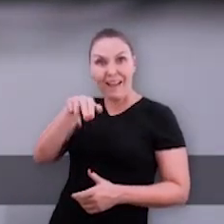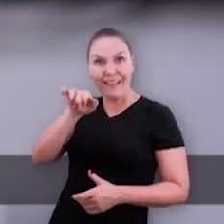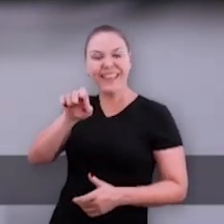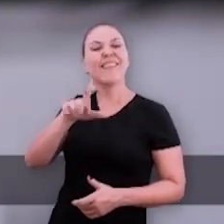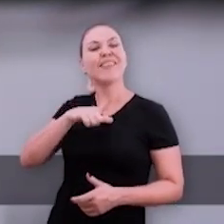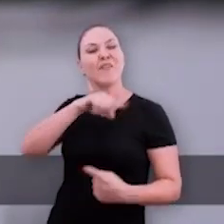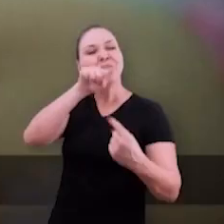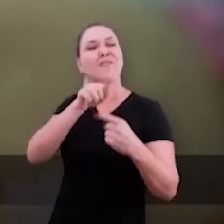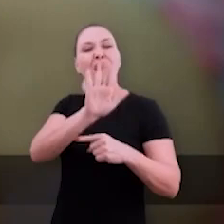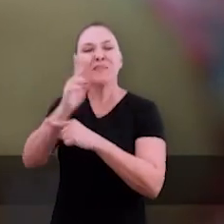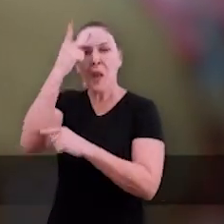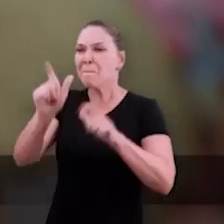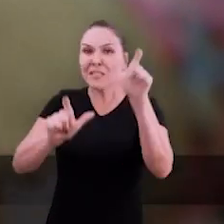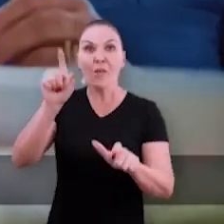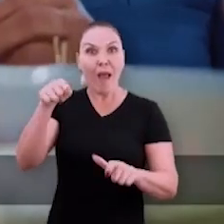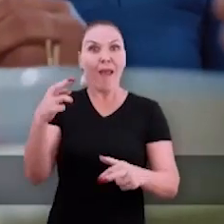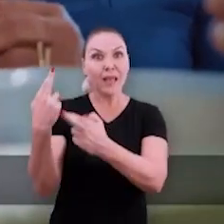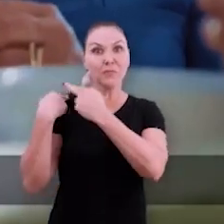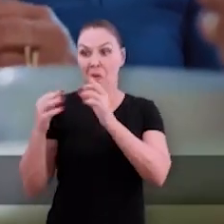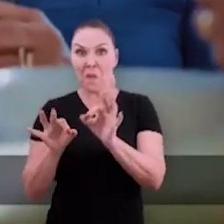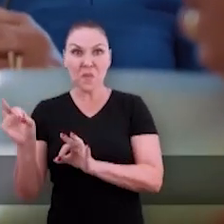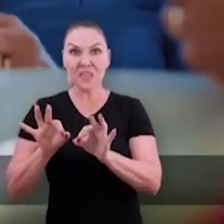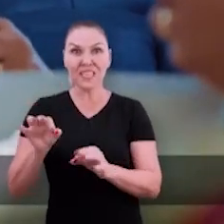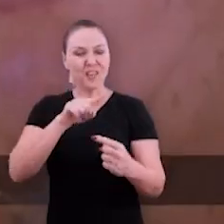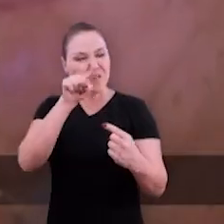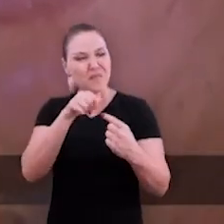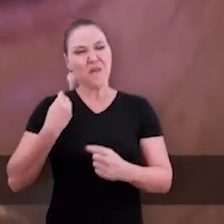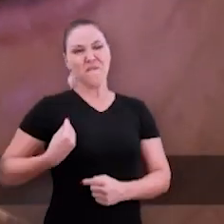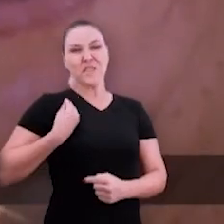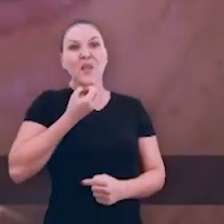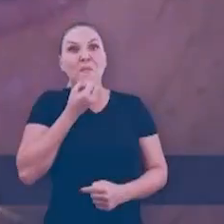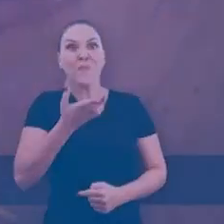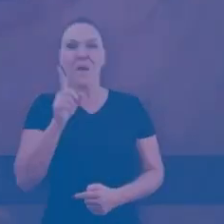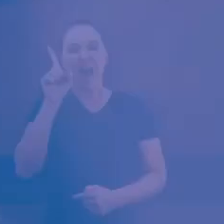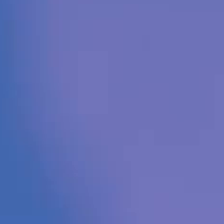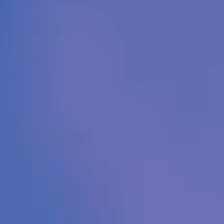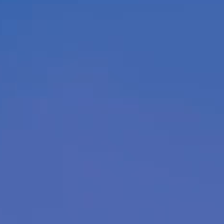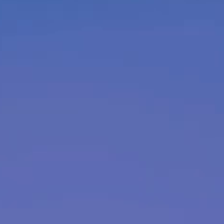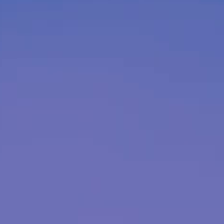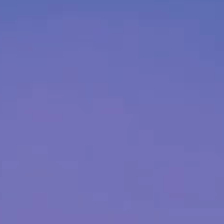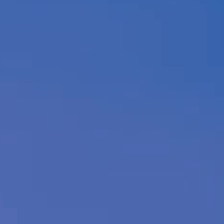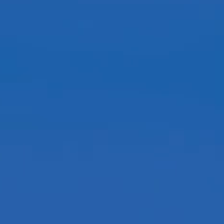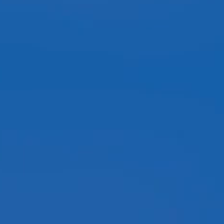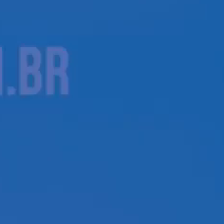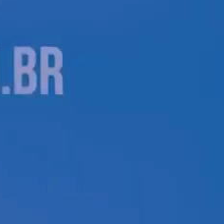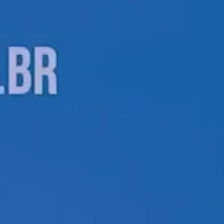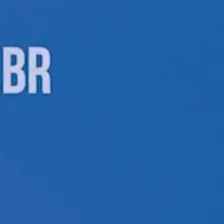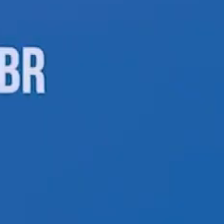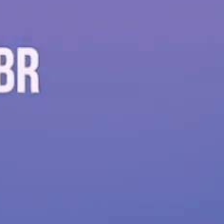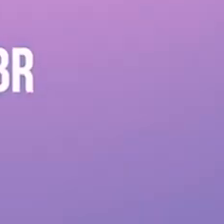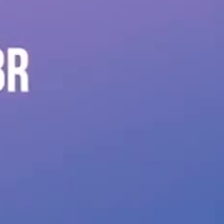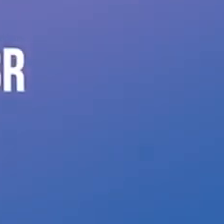propósito de ajudar pessoas como responsável pela missão Vida em Abundância. Dona Marlene é mulher que faz